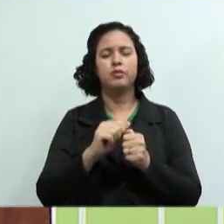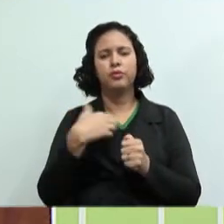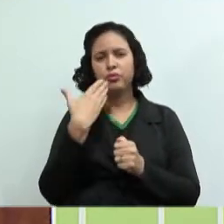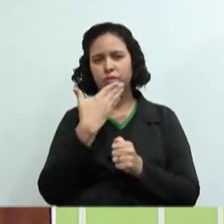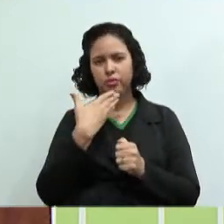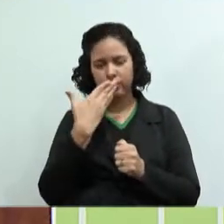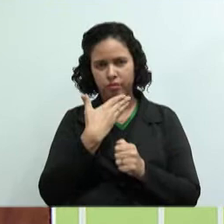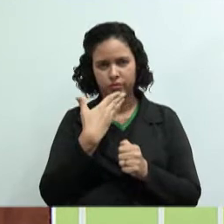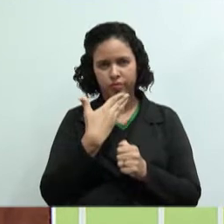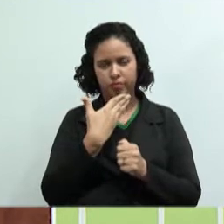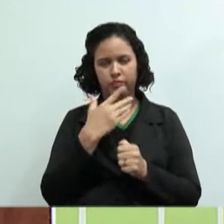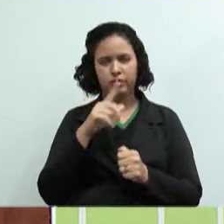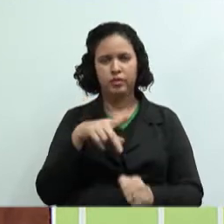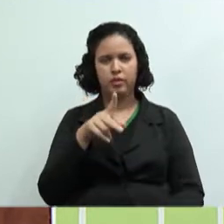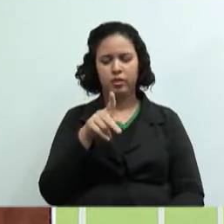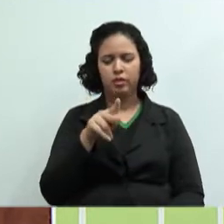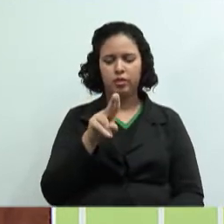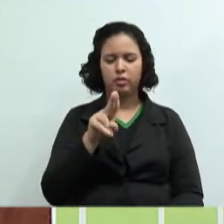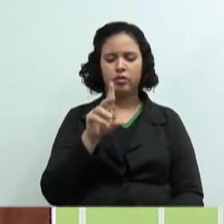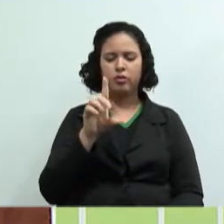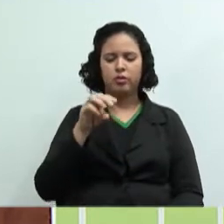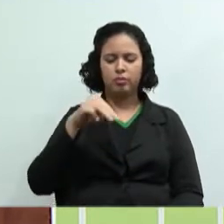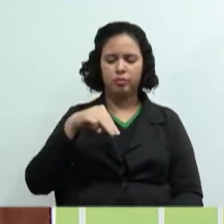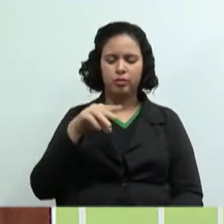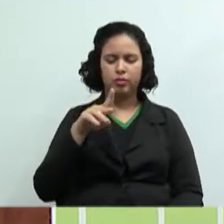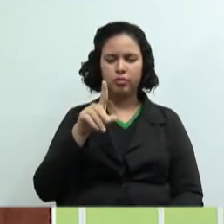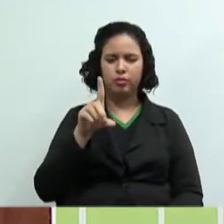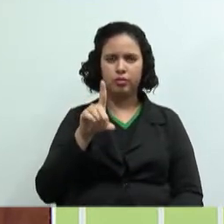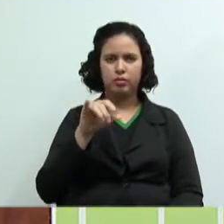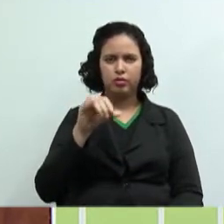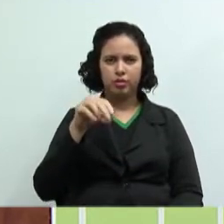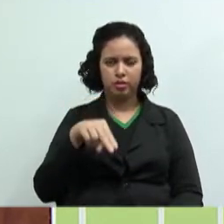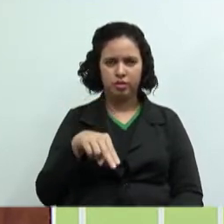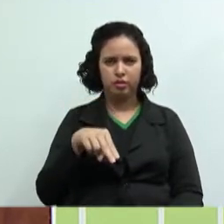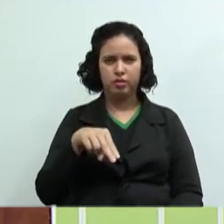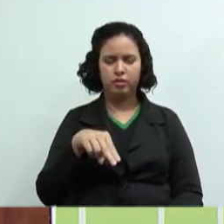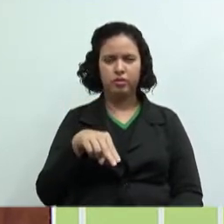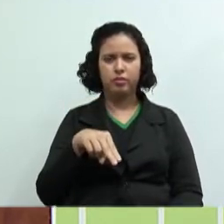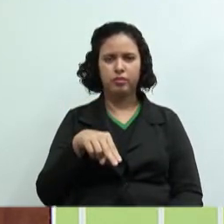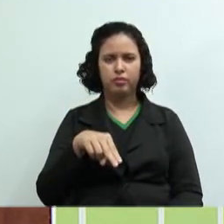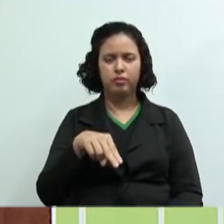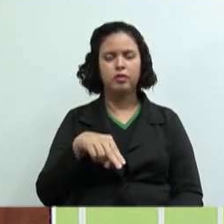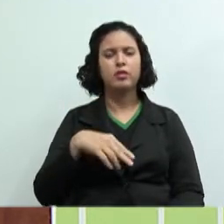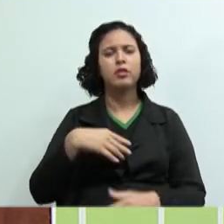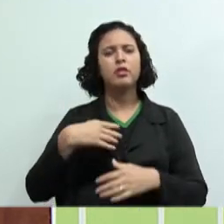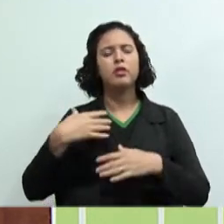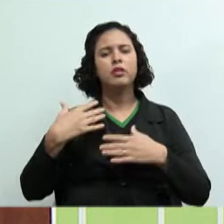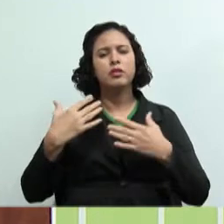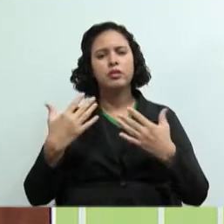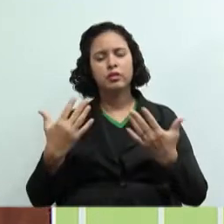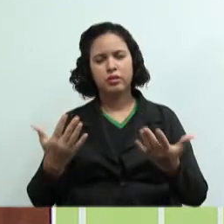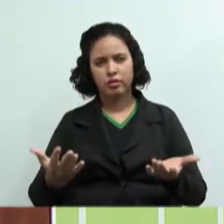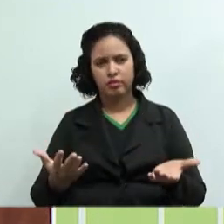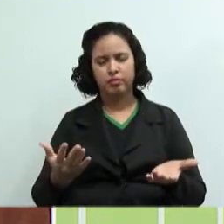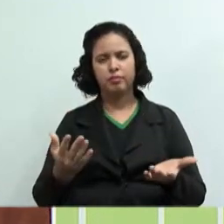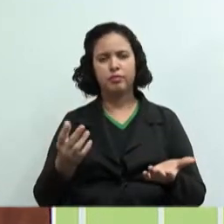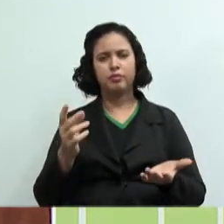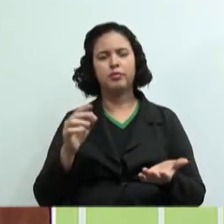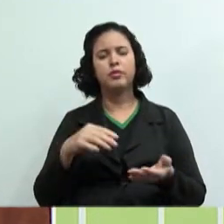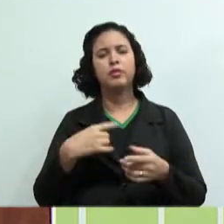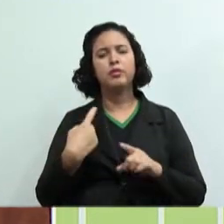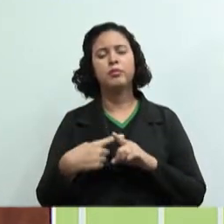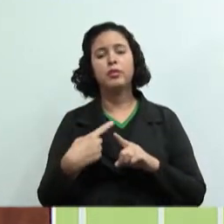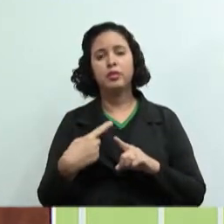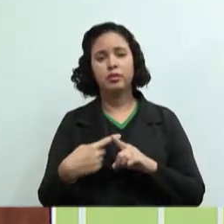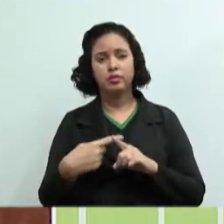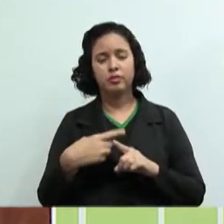é o pudim de leite condensado. Por que eu falo que eu gosto tanto do pudim, os alunos até do presencial para o professor é porque você